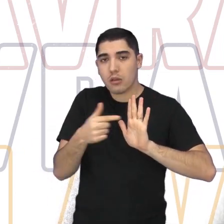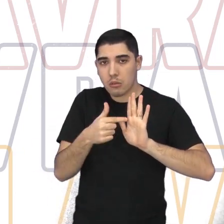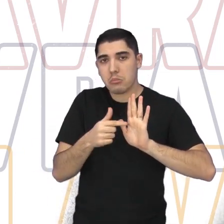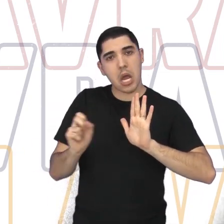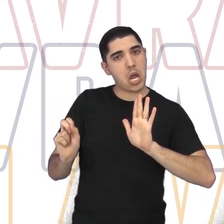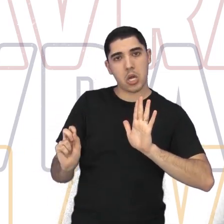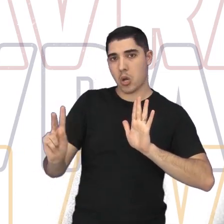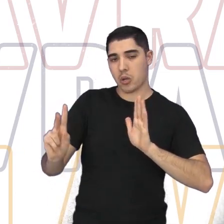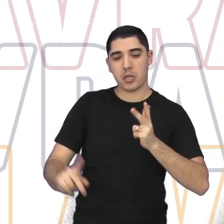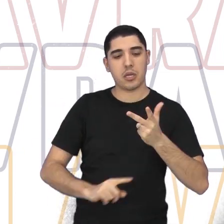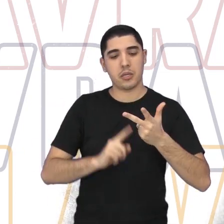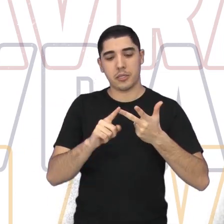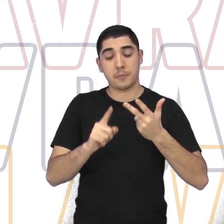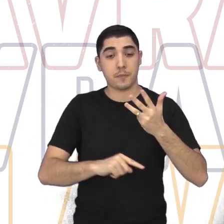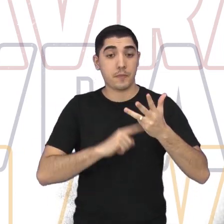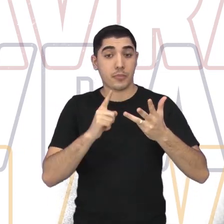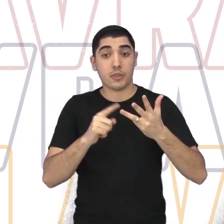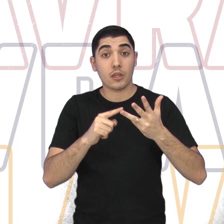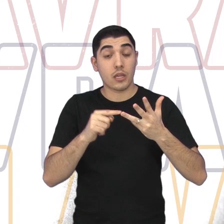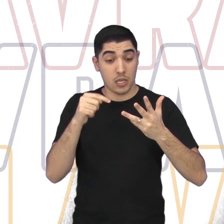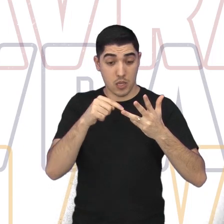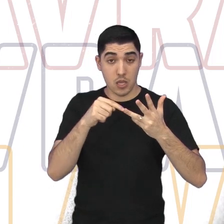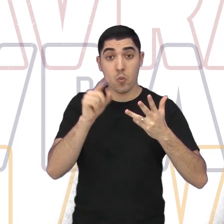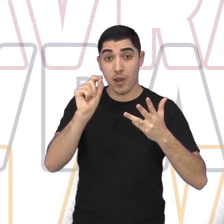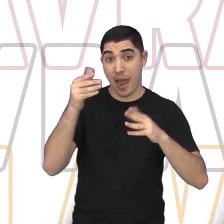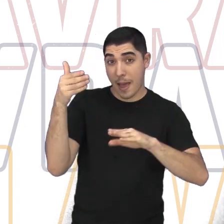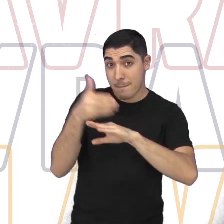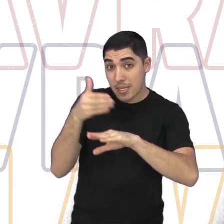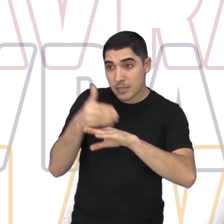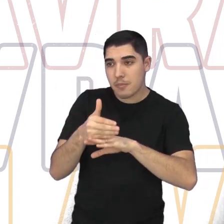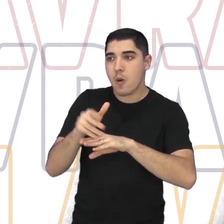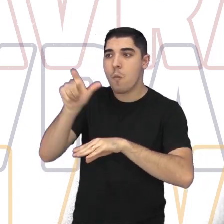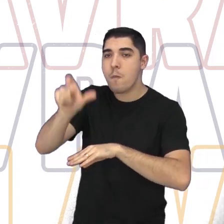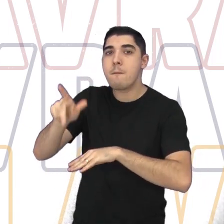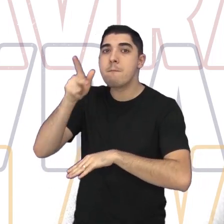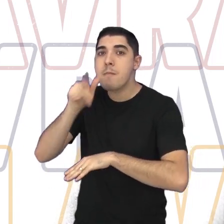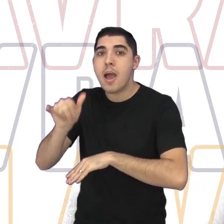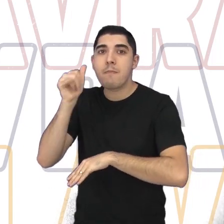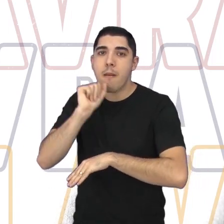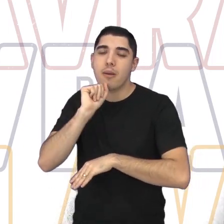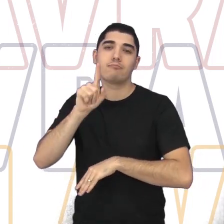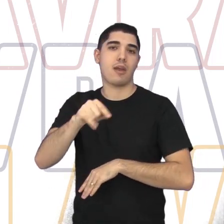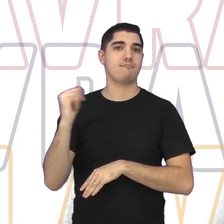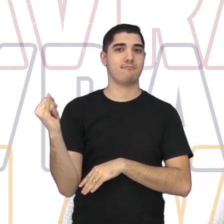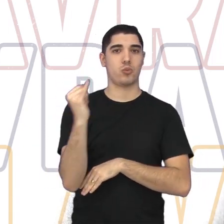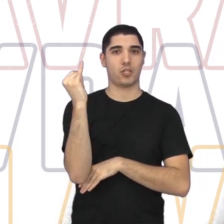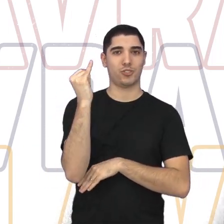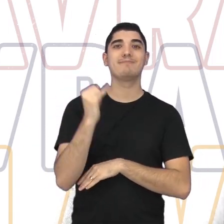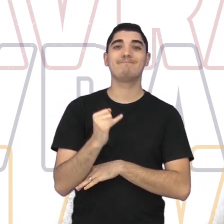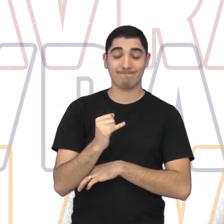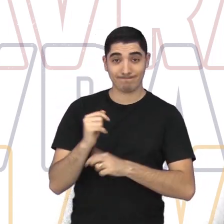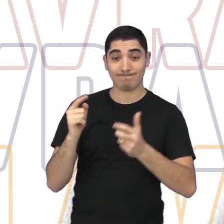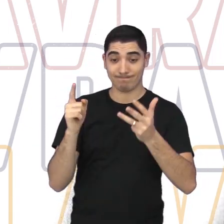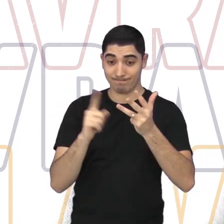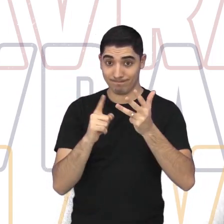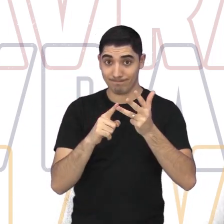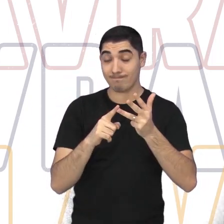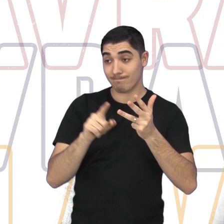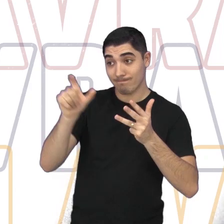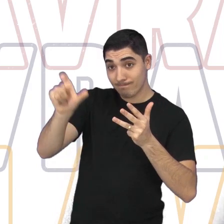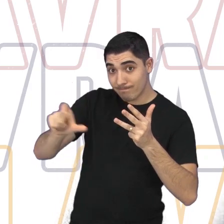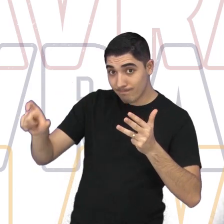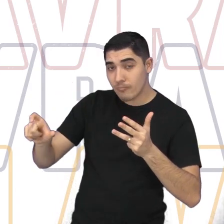tudo mais. A participação, a gente fala muito isso, que a participação dos pais é muito importante. Os pais,